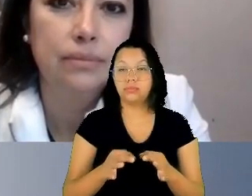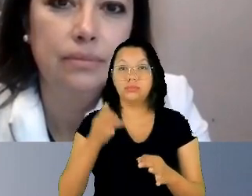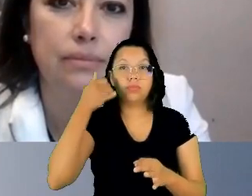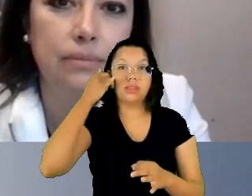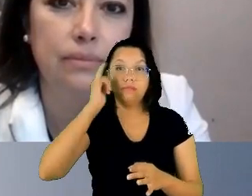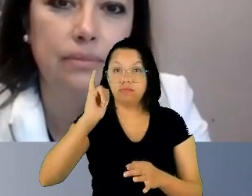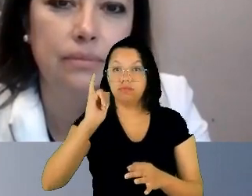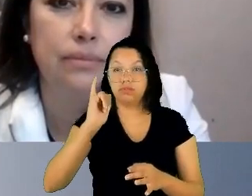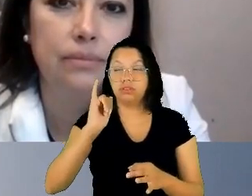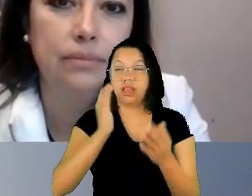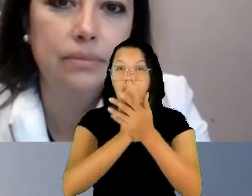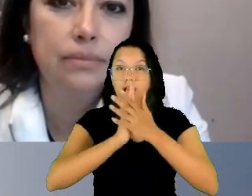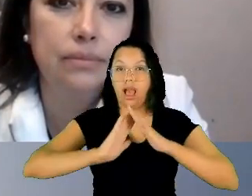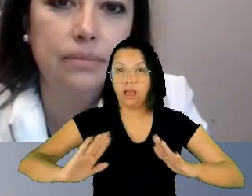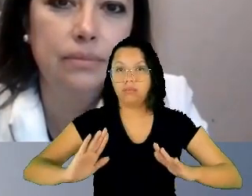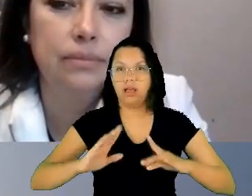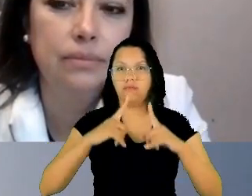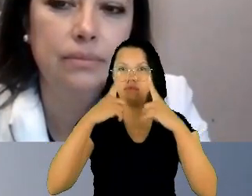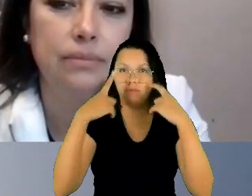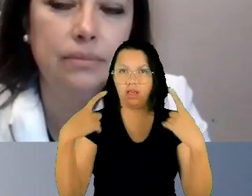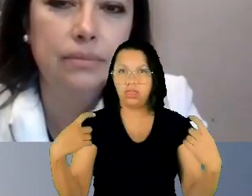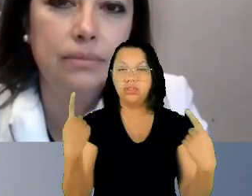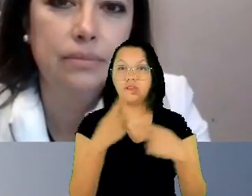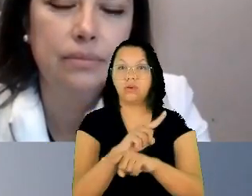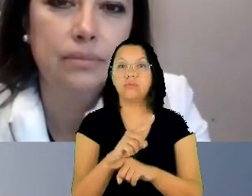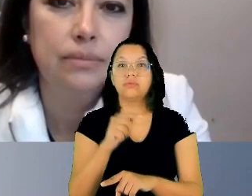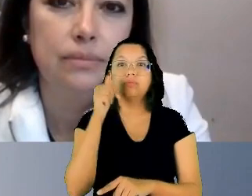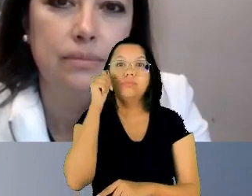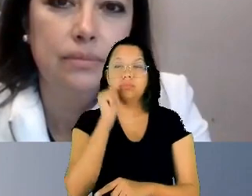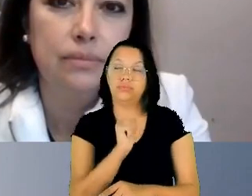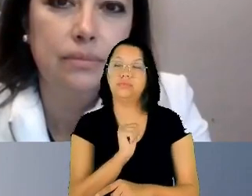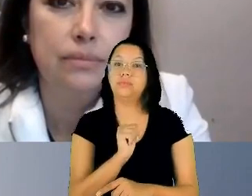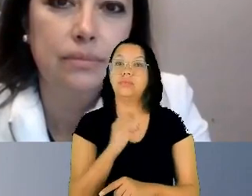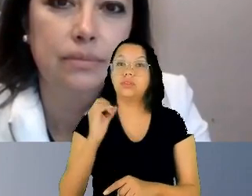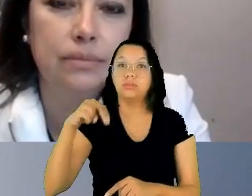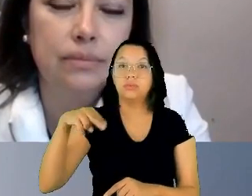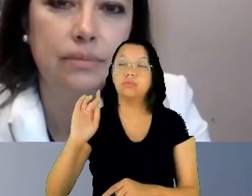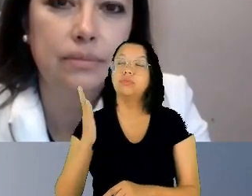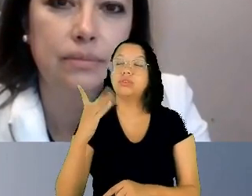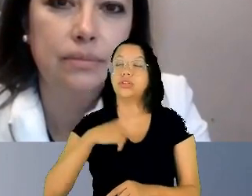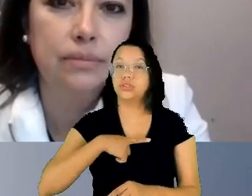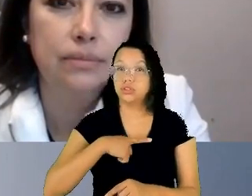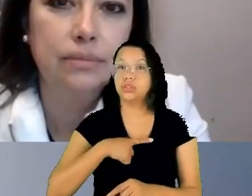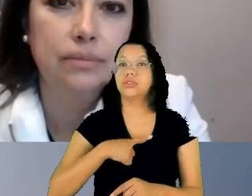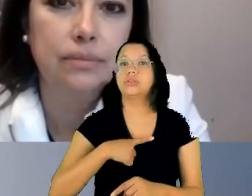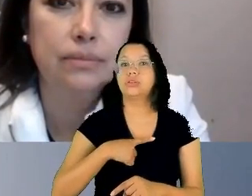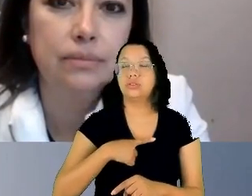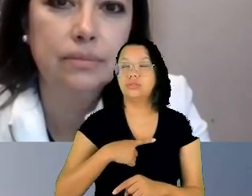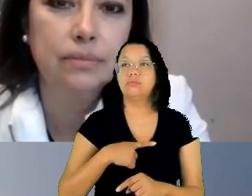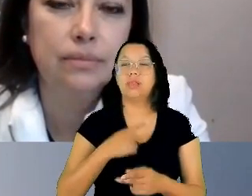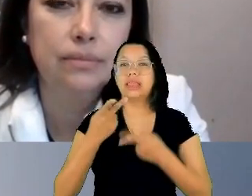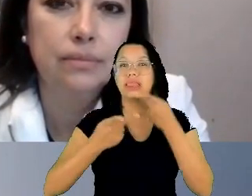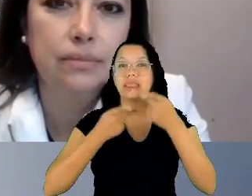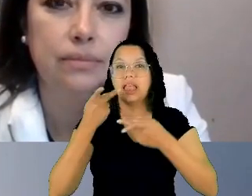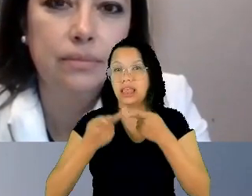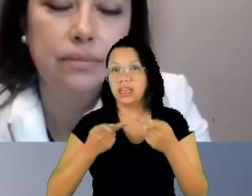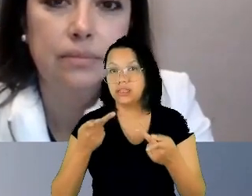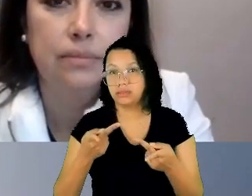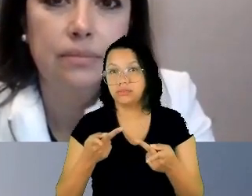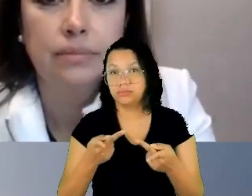A ONU já tinha, desde 93, uma soft law, uma declaração que irradia uma força